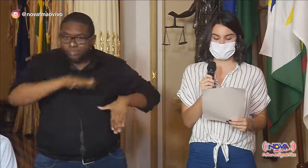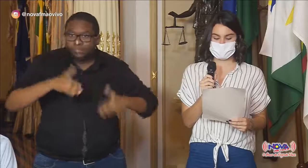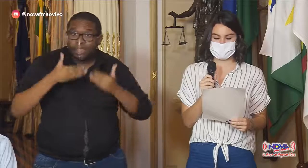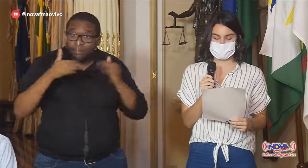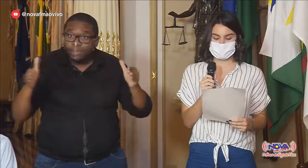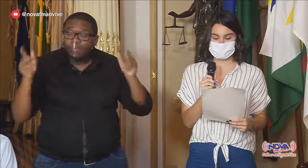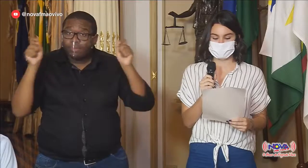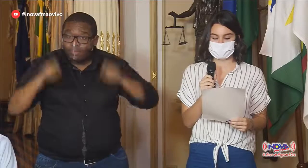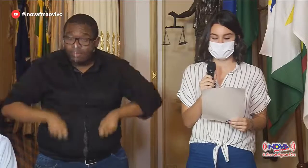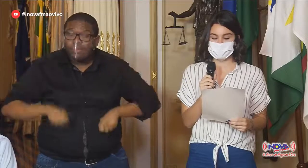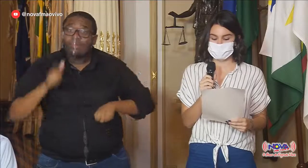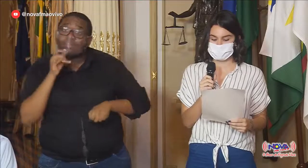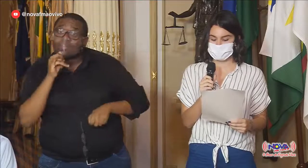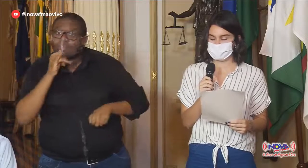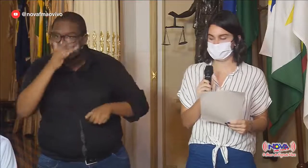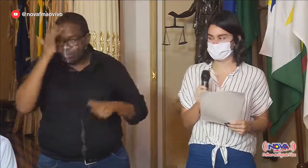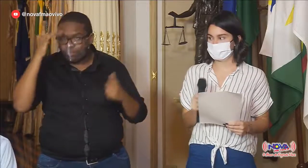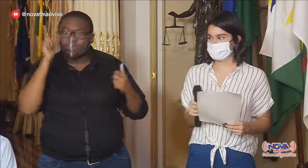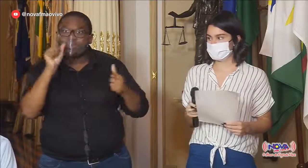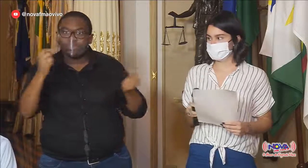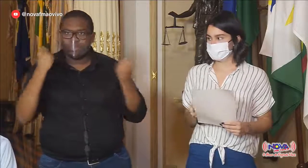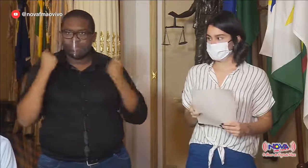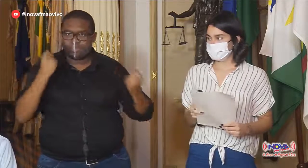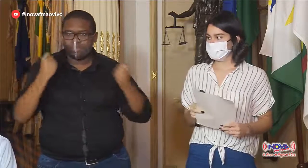possibilitam a prática de atividades físicas?